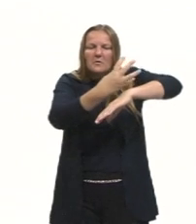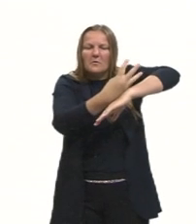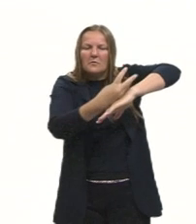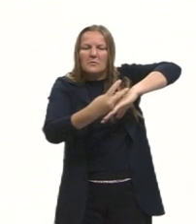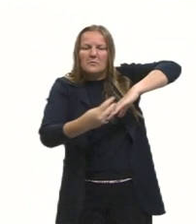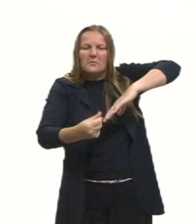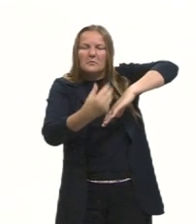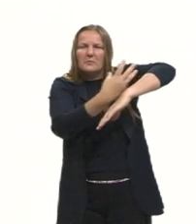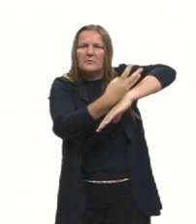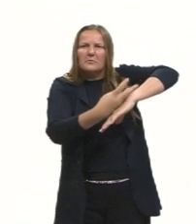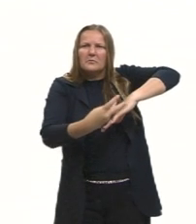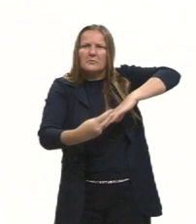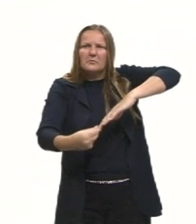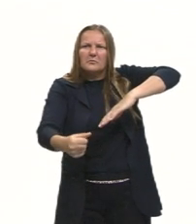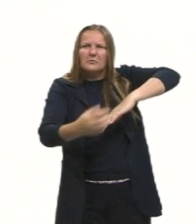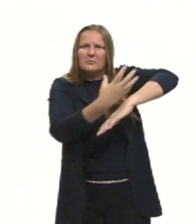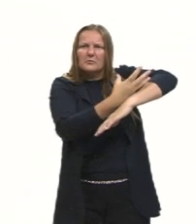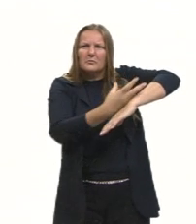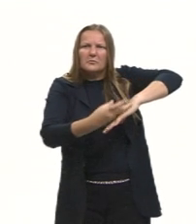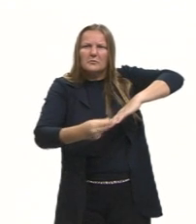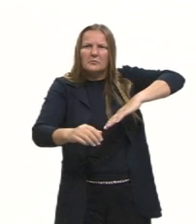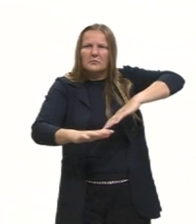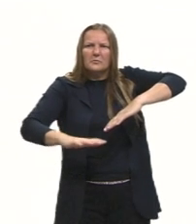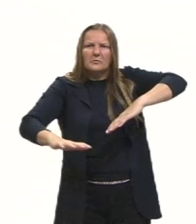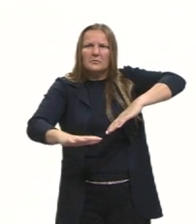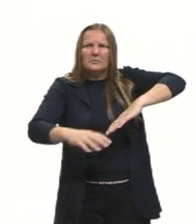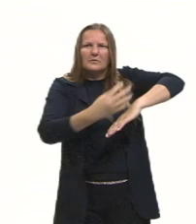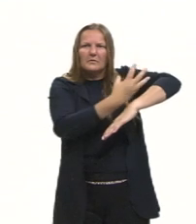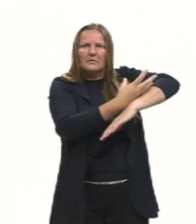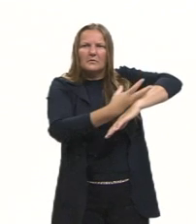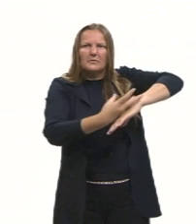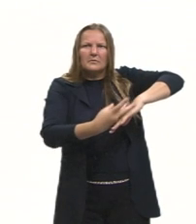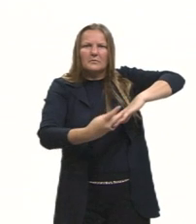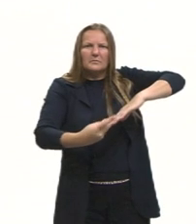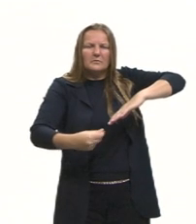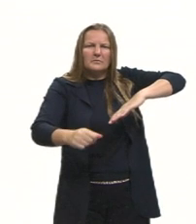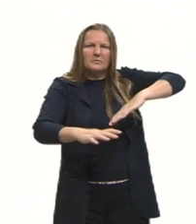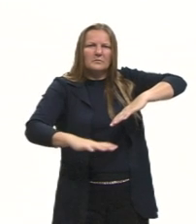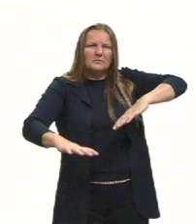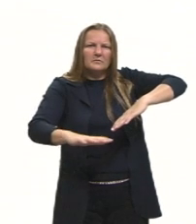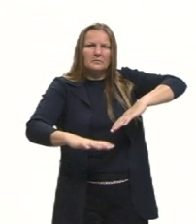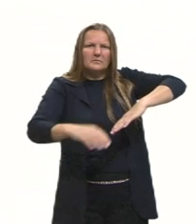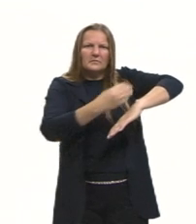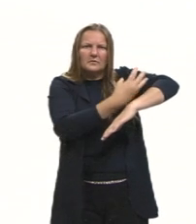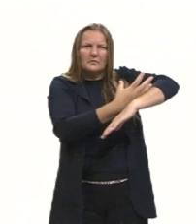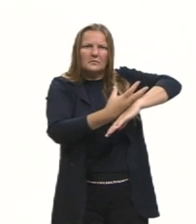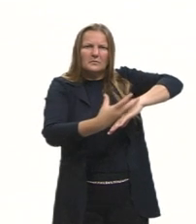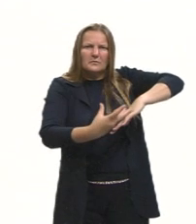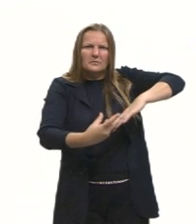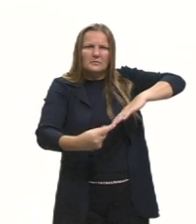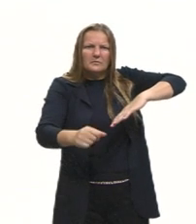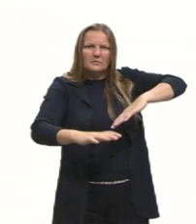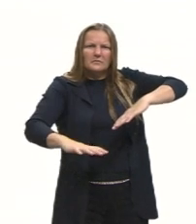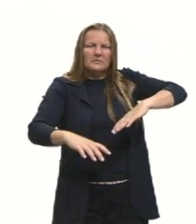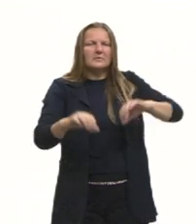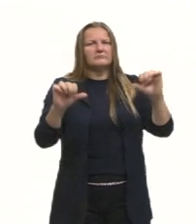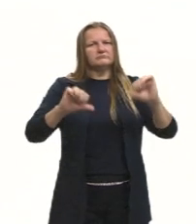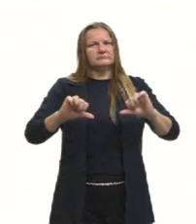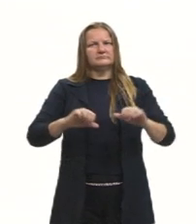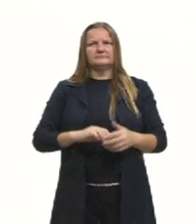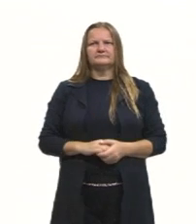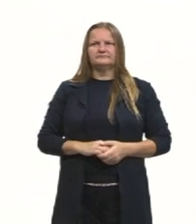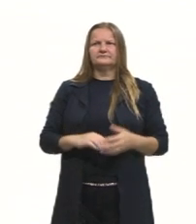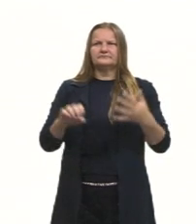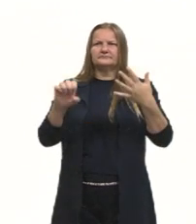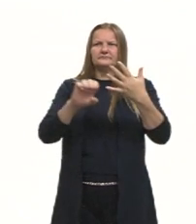local de deposição desse sedimento, é o local que recebe, então, essa rocha decomposta, também não entra. E olha lá,